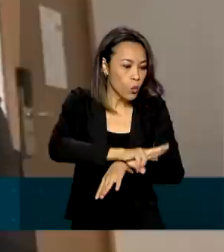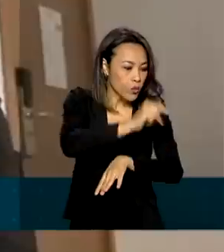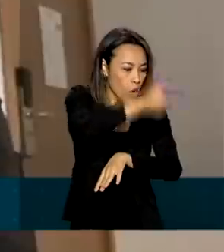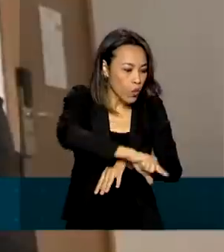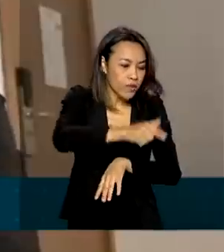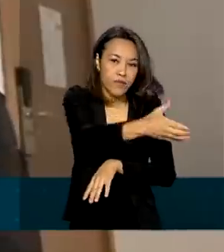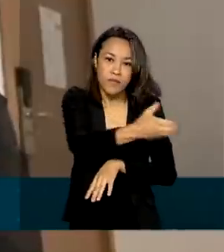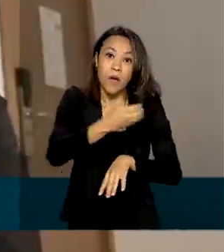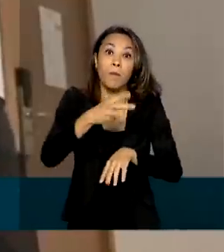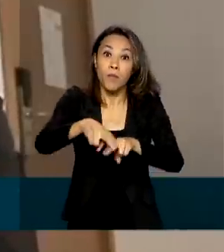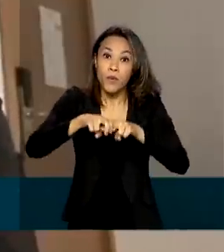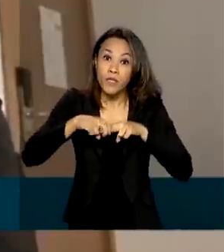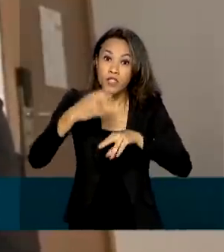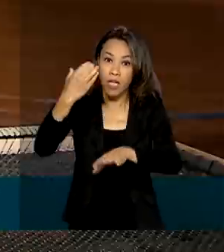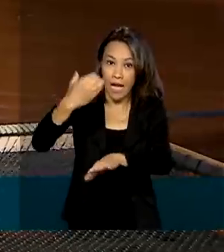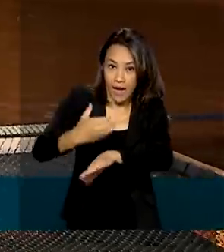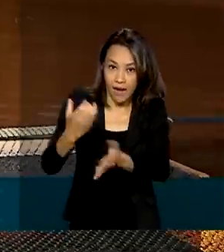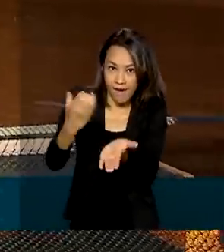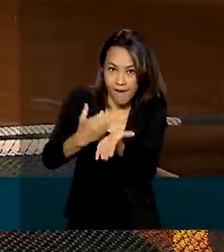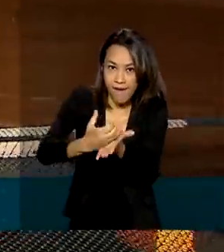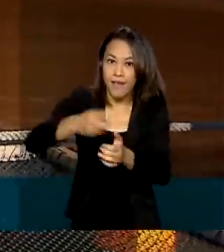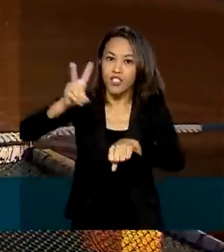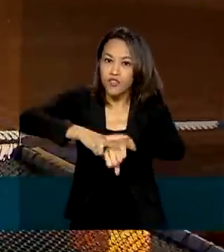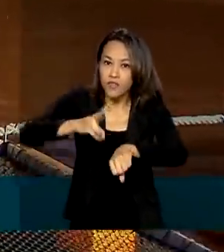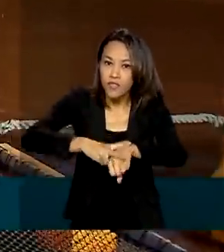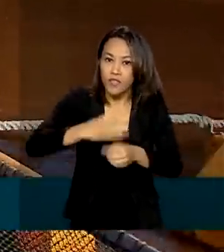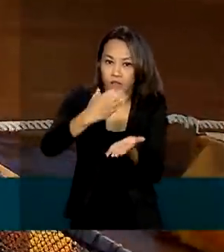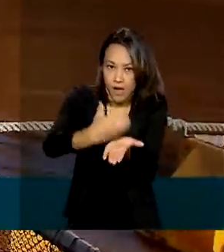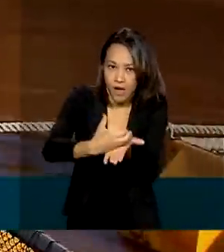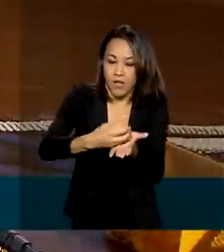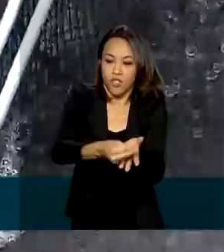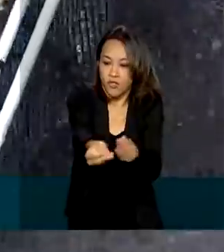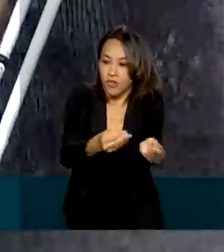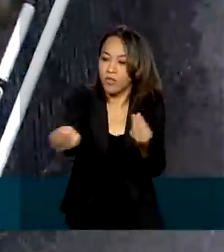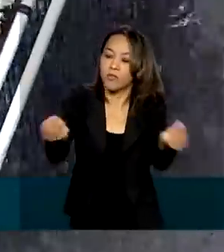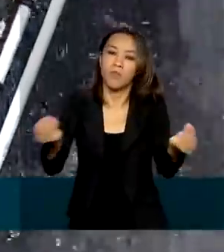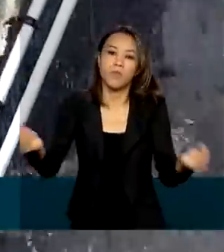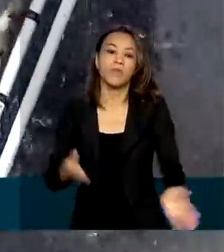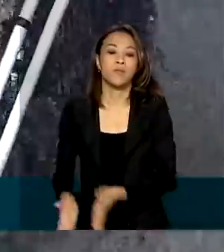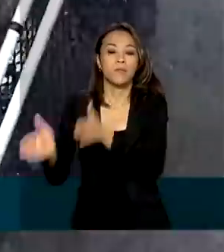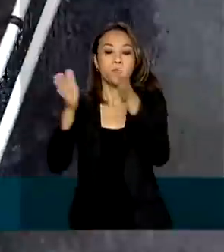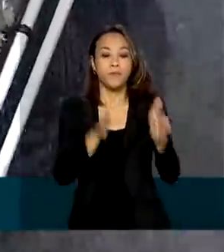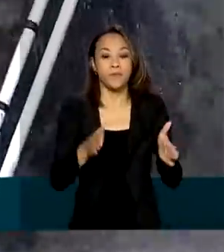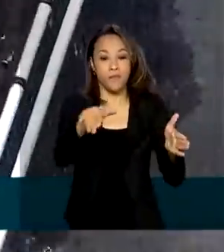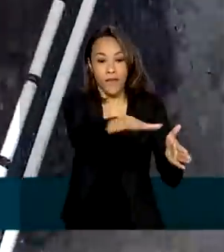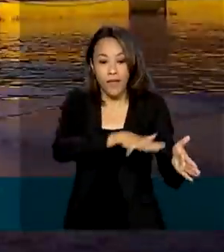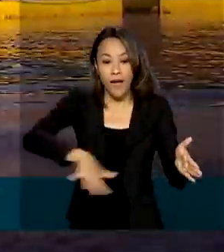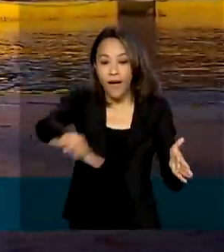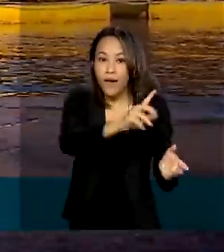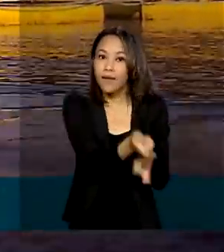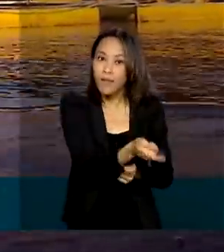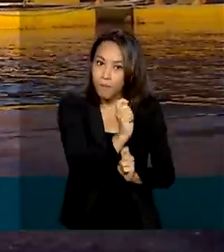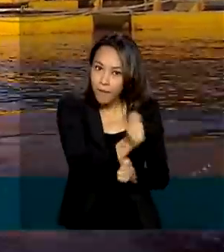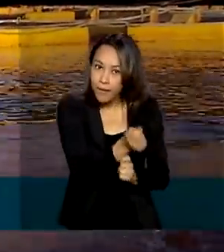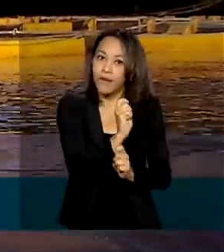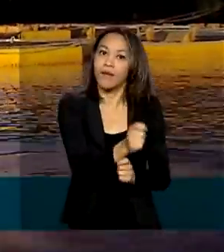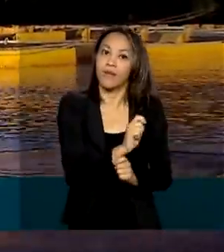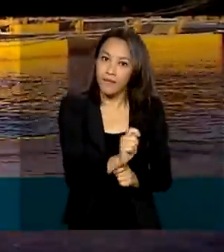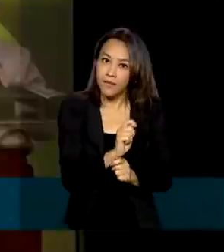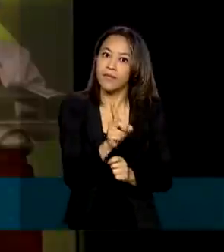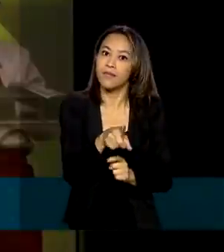isso nós distribuímos a caneca de vidro. Na próxima edição do selo, o setor pesqueiro também será